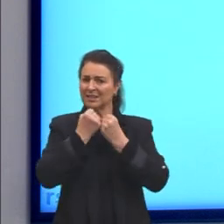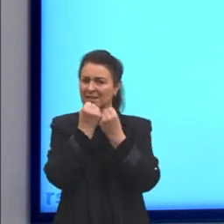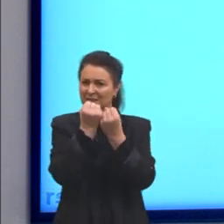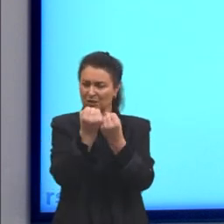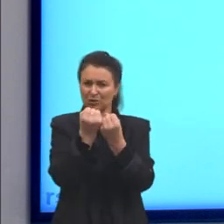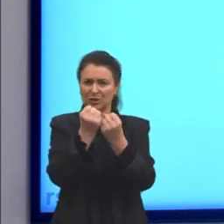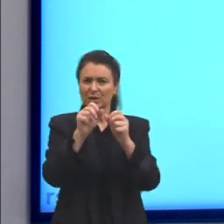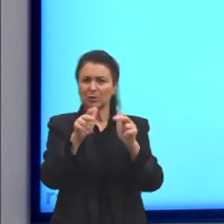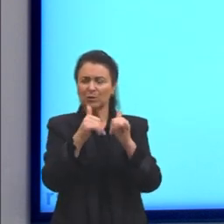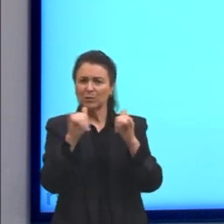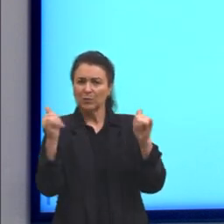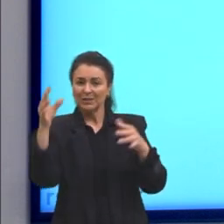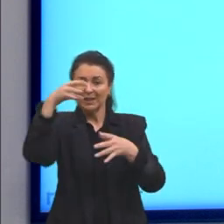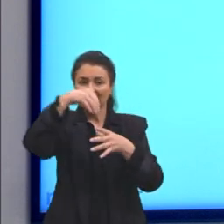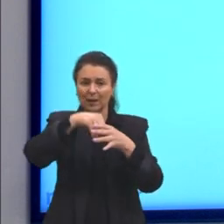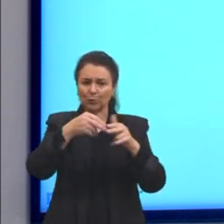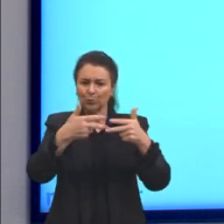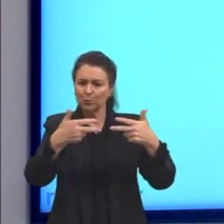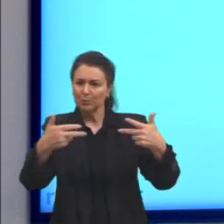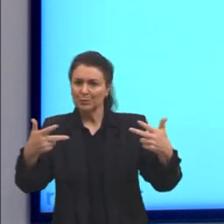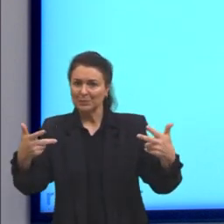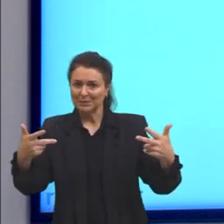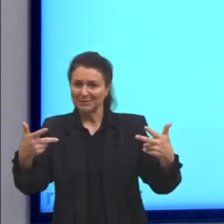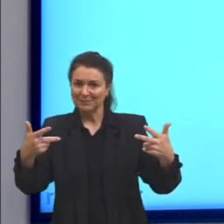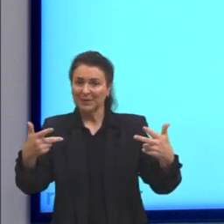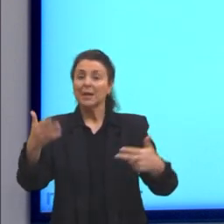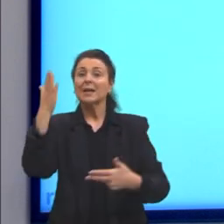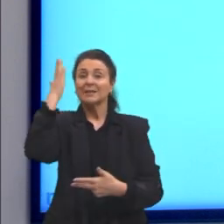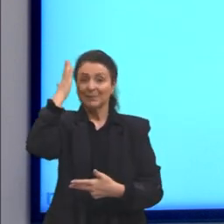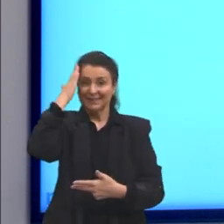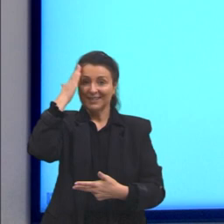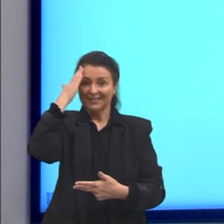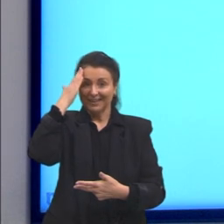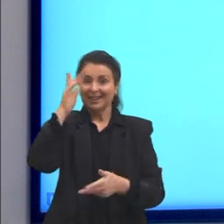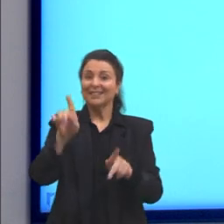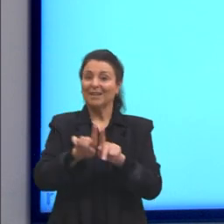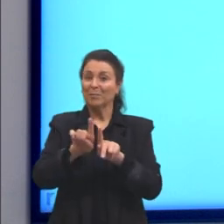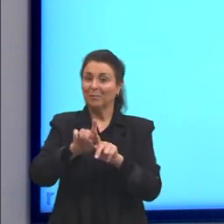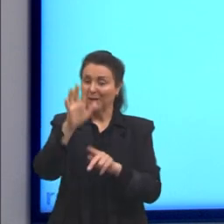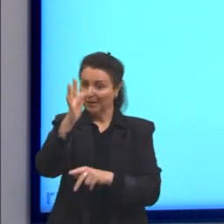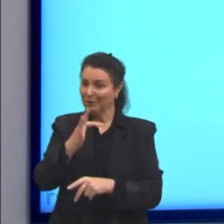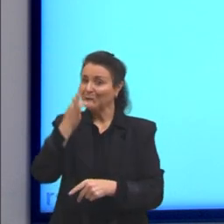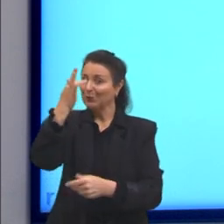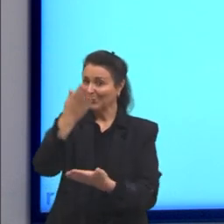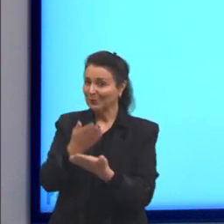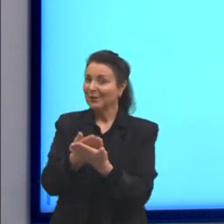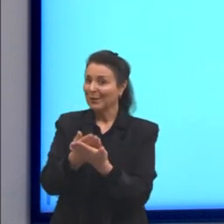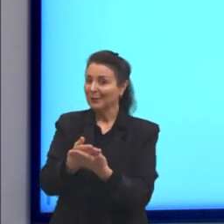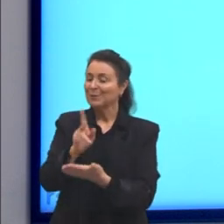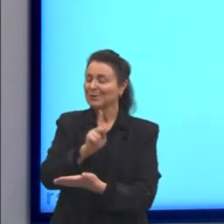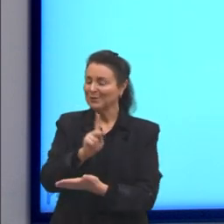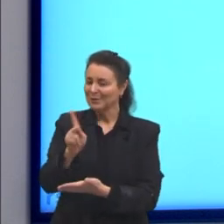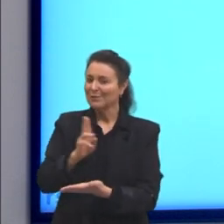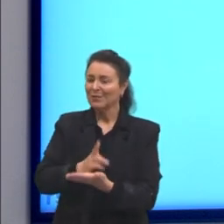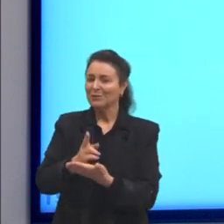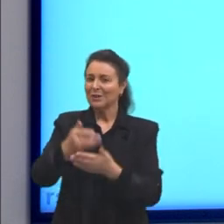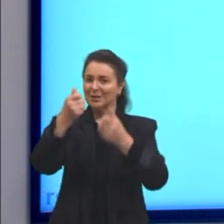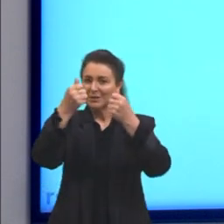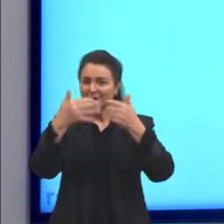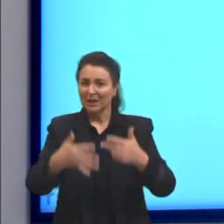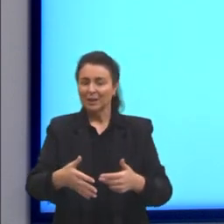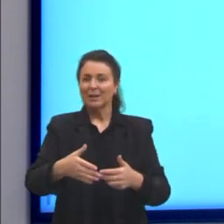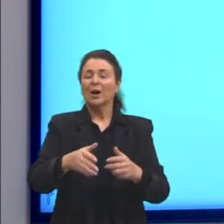substância. A gente vai entender isso aqui melhor nas próximas aulas, a gente também. A gente vai continuar falando sobre isso. Energia